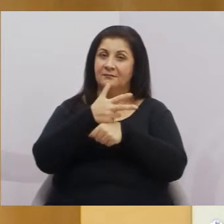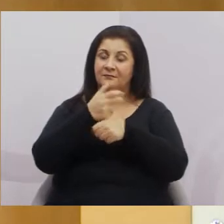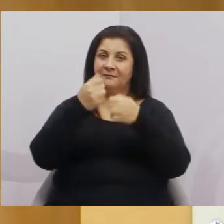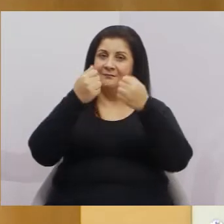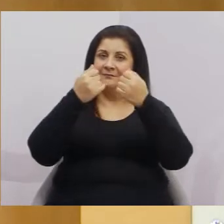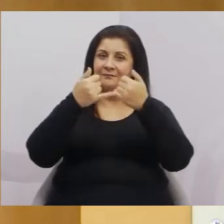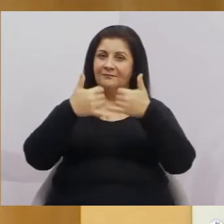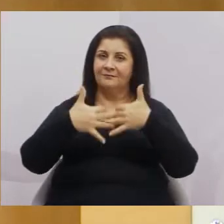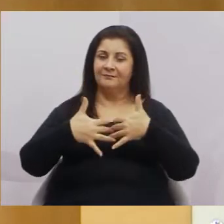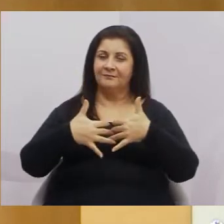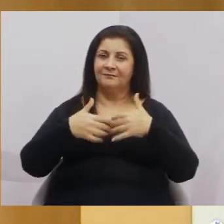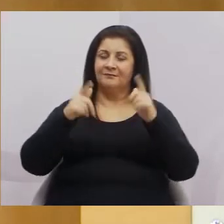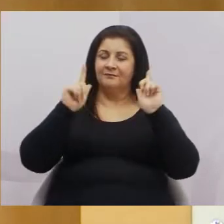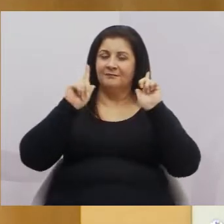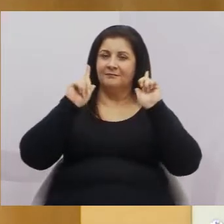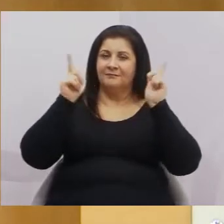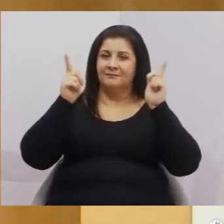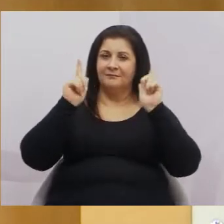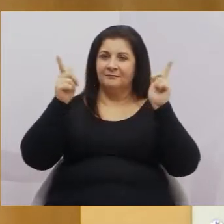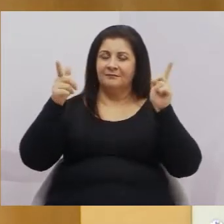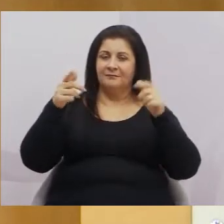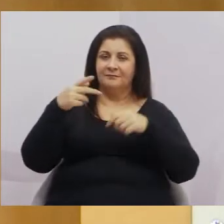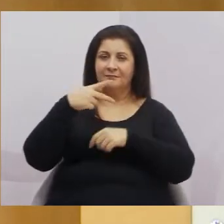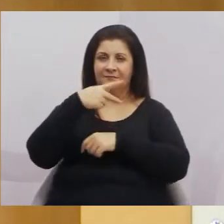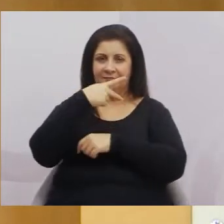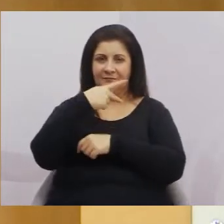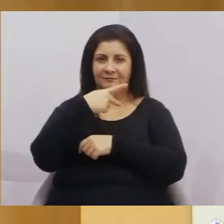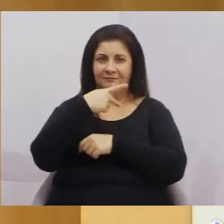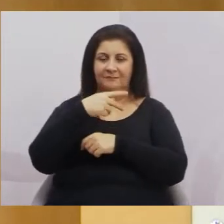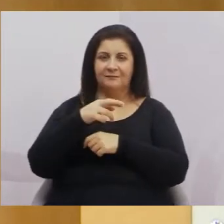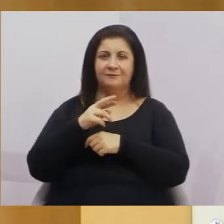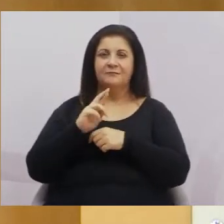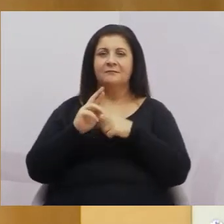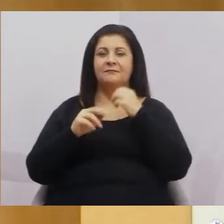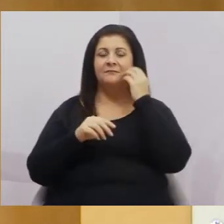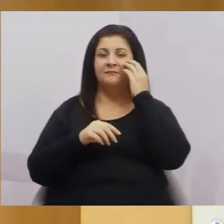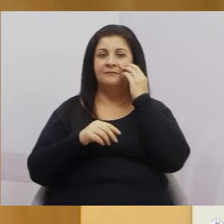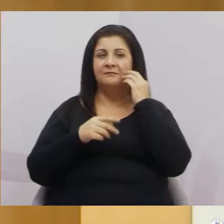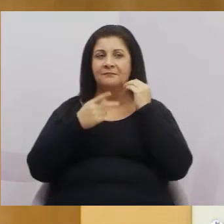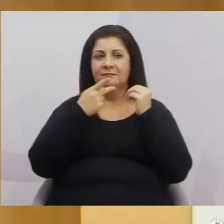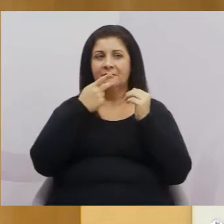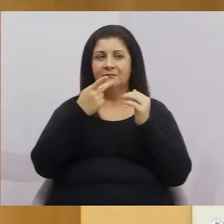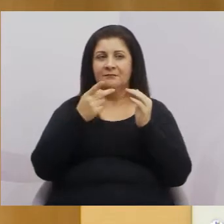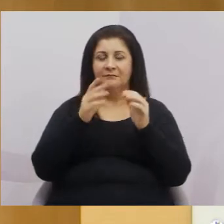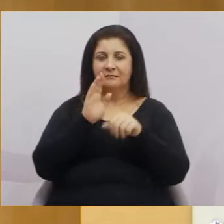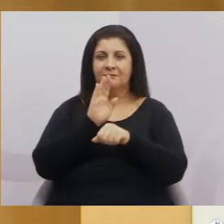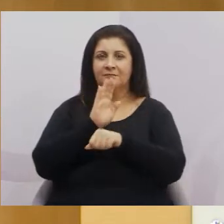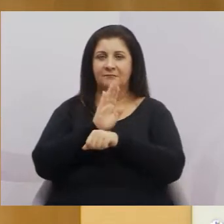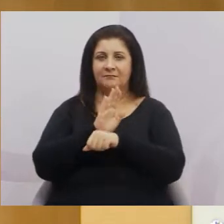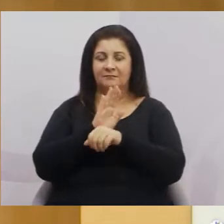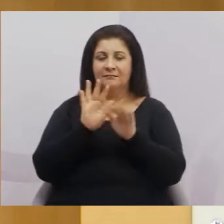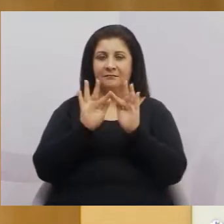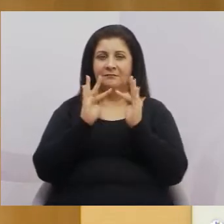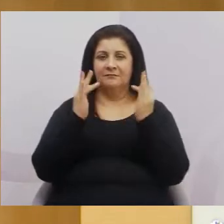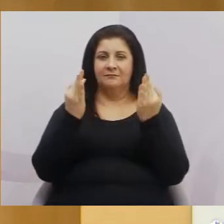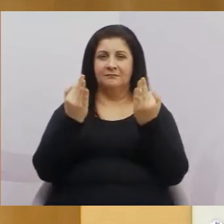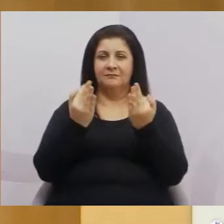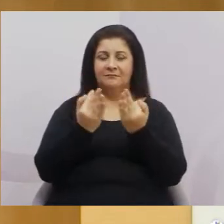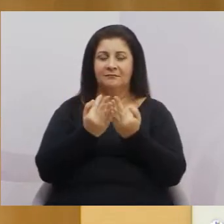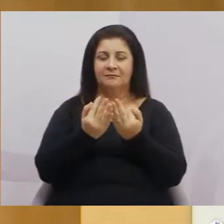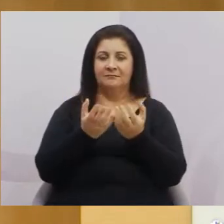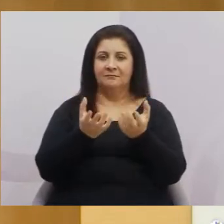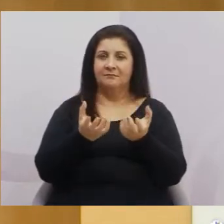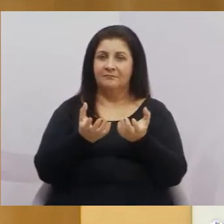Manifesto Republicano, a respeito da família, e eu quero que você venha